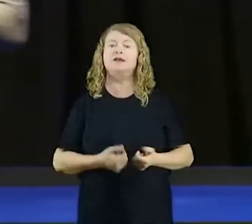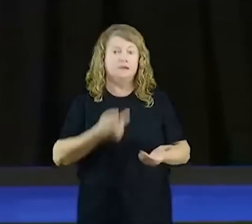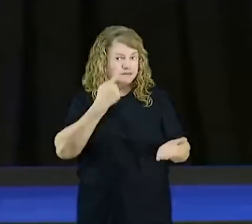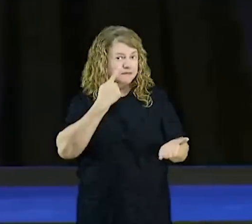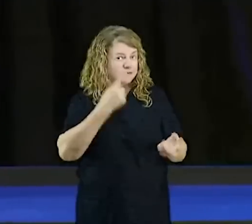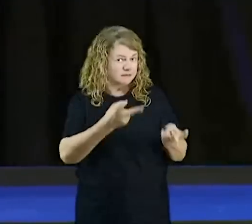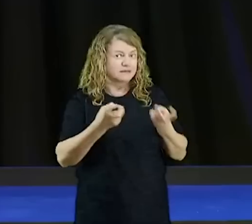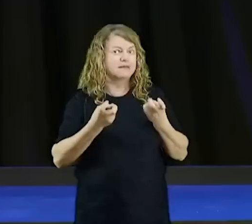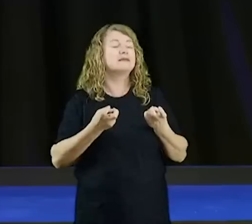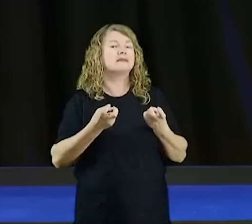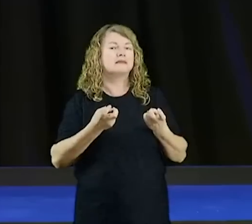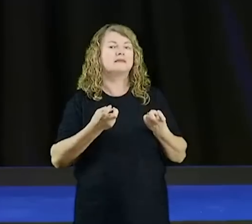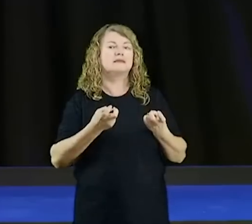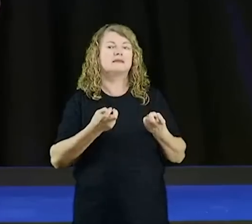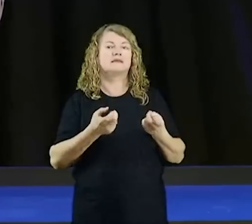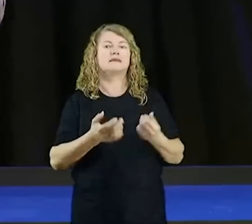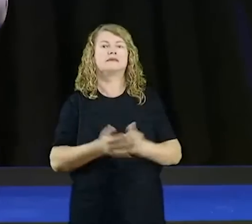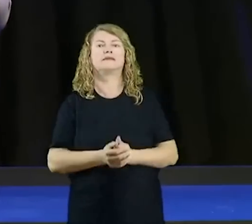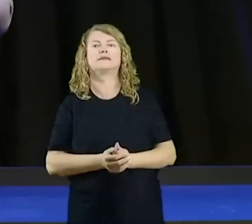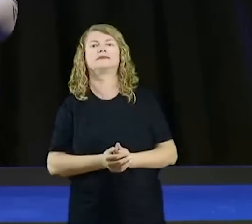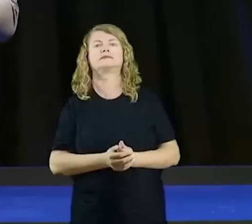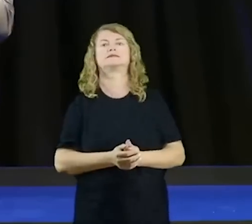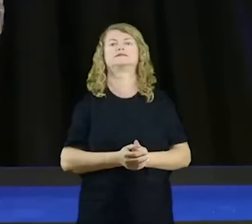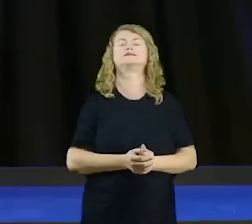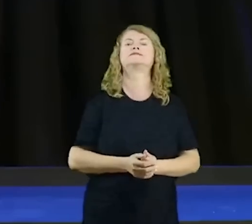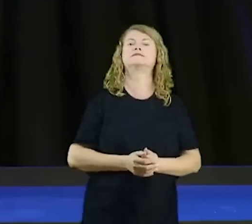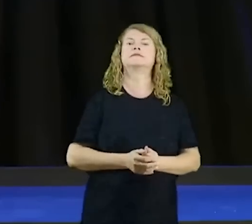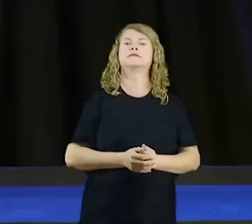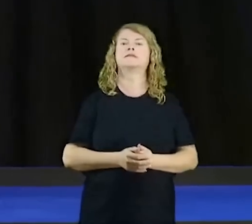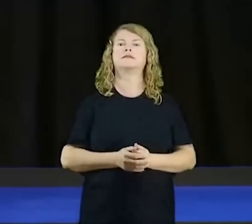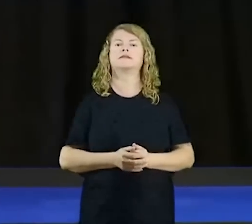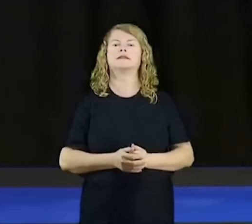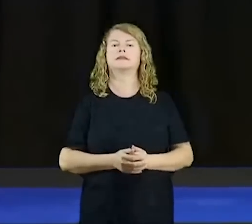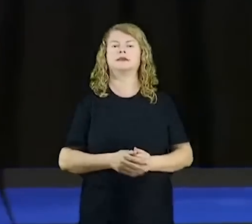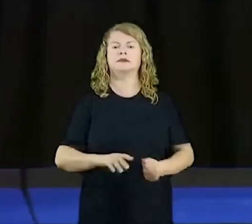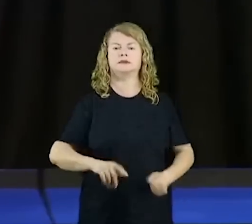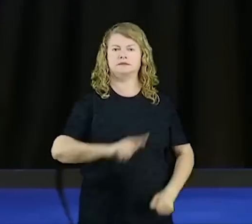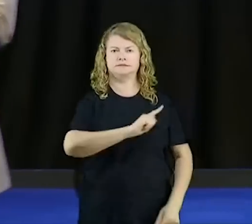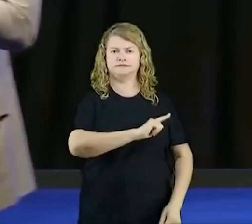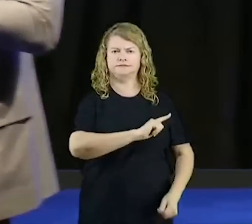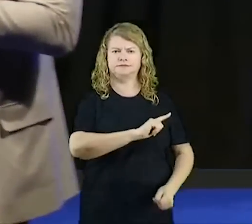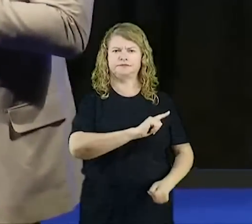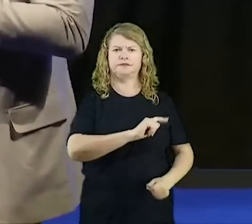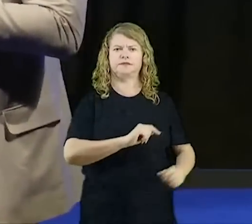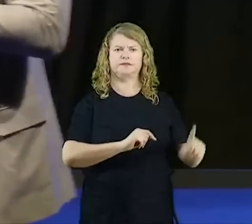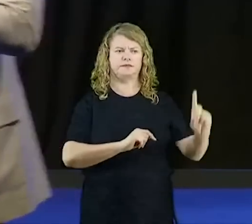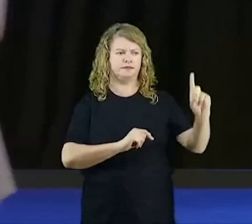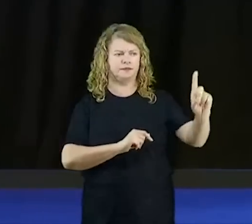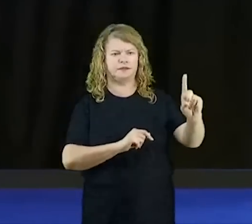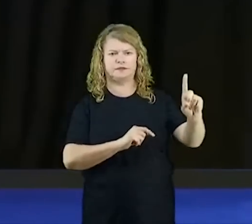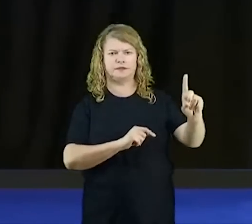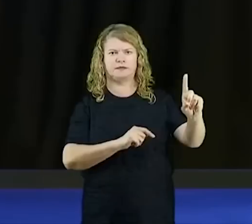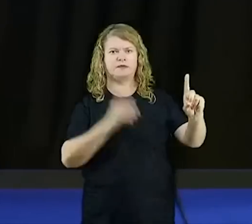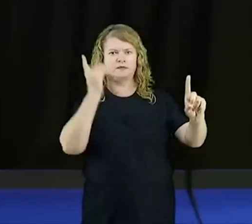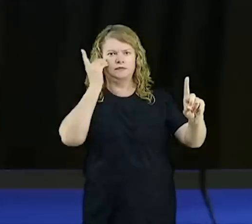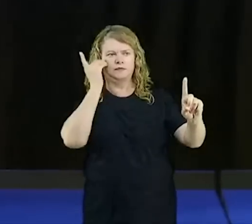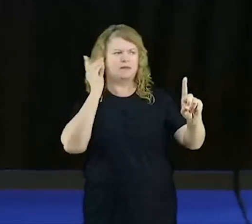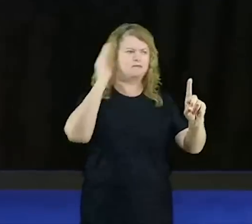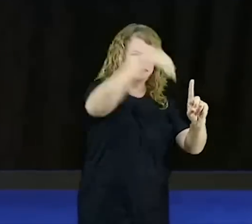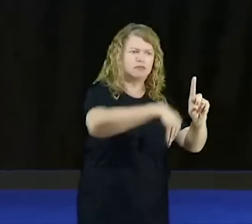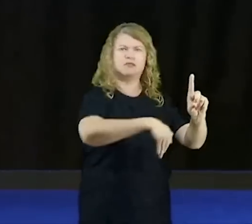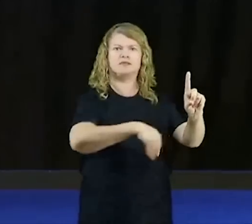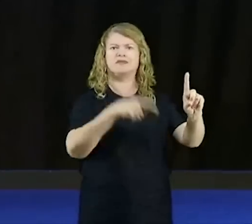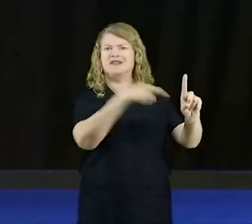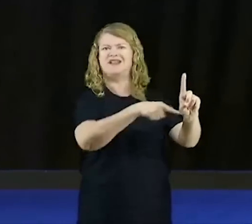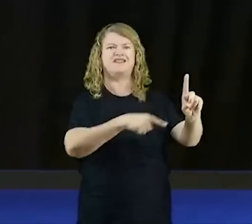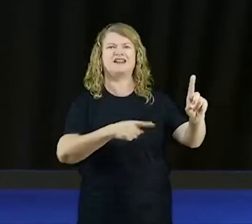Sua presença, exerce um governo tirânico, em seu hospedeiro. Pastor, eu não quero